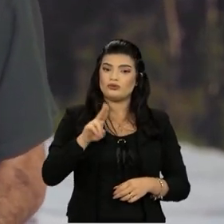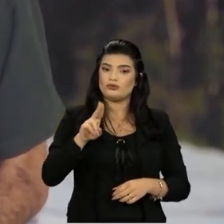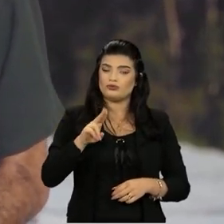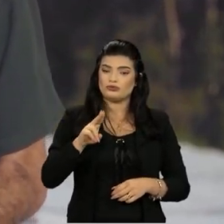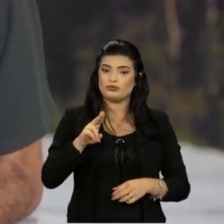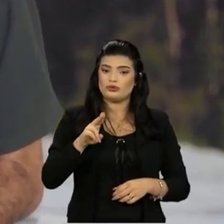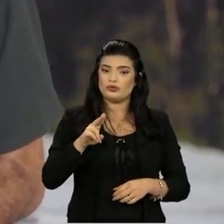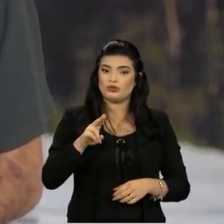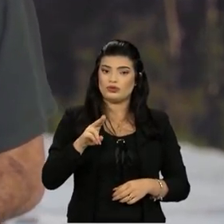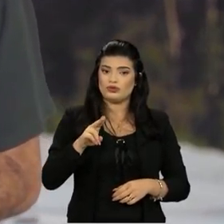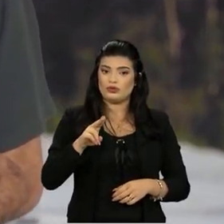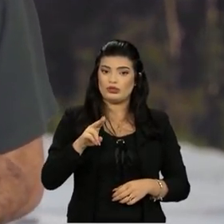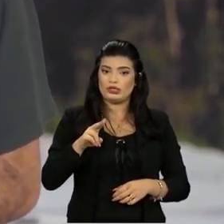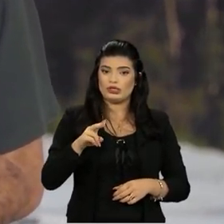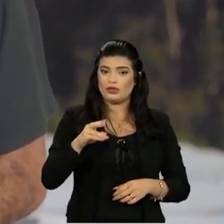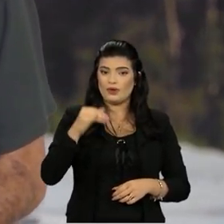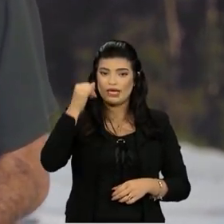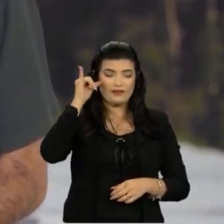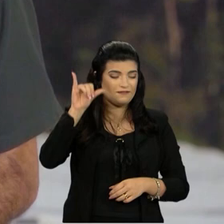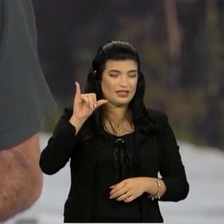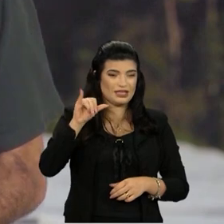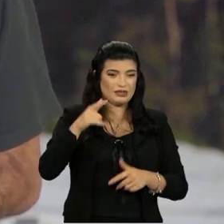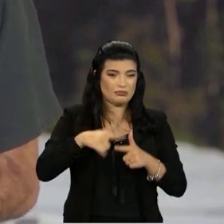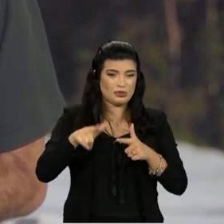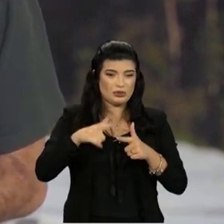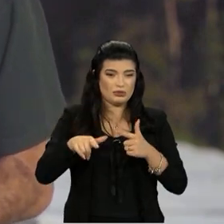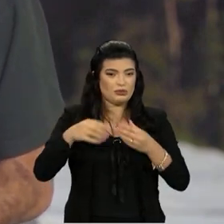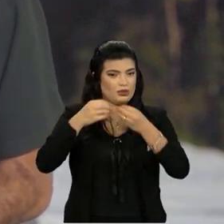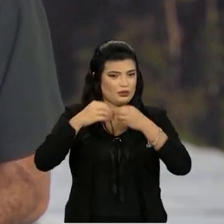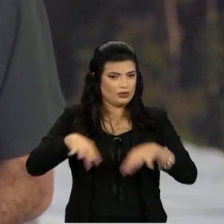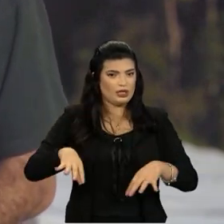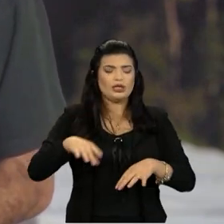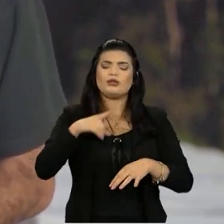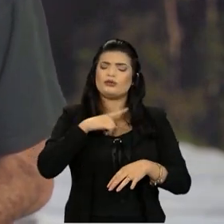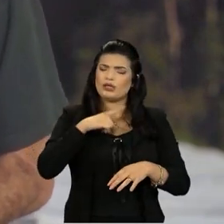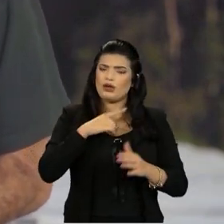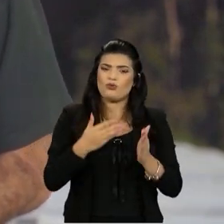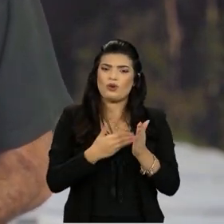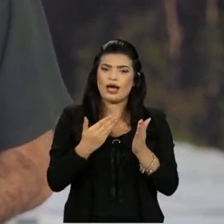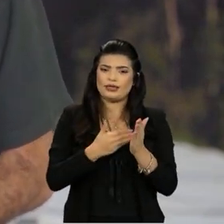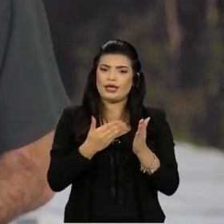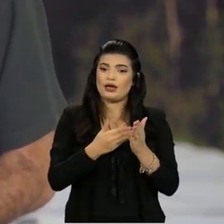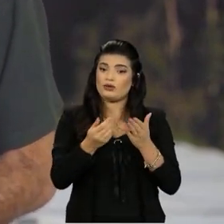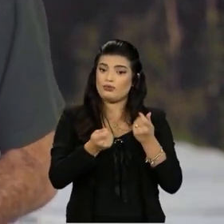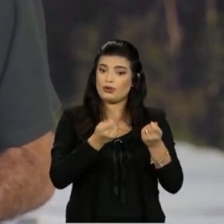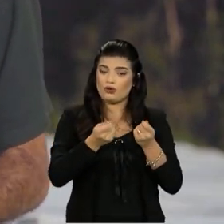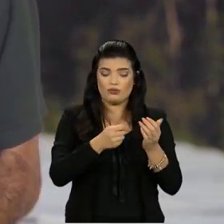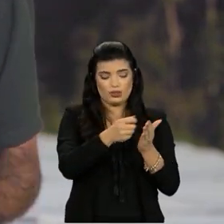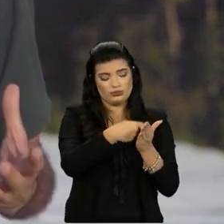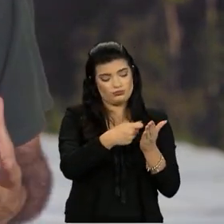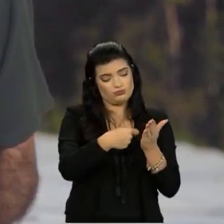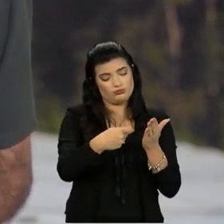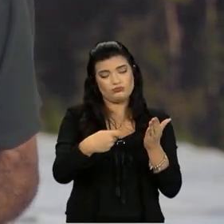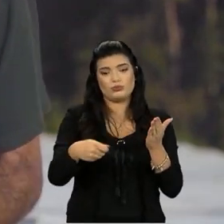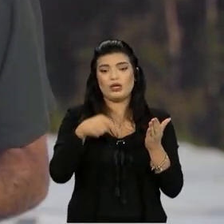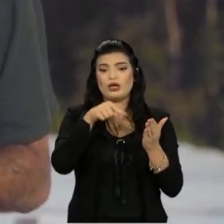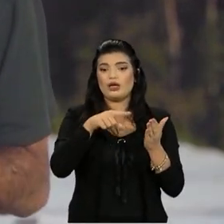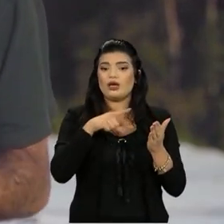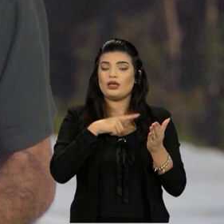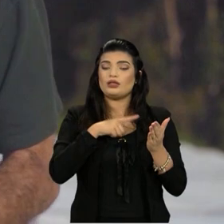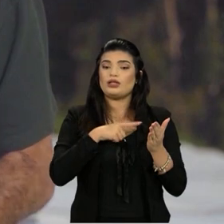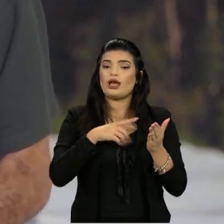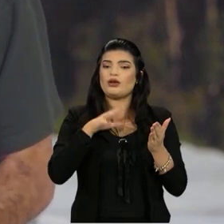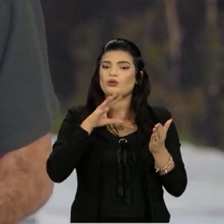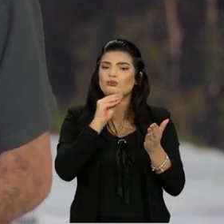exagerado. Então, essa rastreabilidade, o produtor tem um caderno de campo, isso faz parte do manejo integrado também. Então, ter esse caderno de campo,